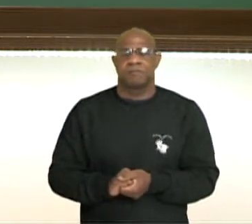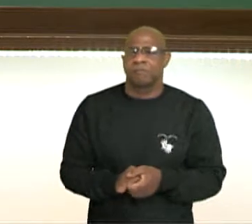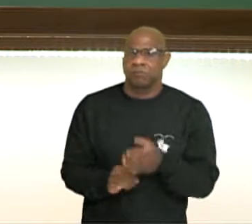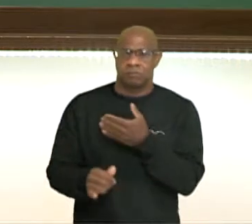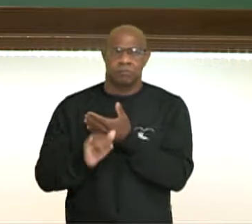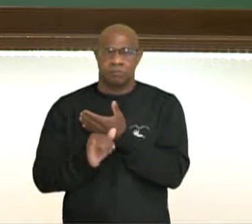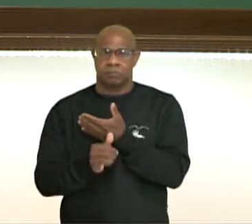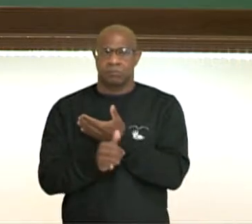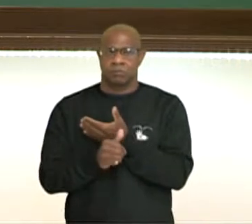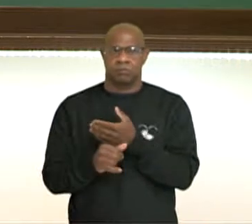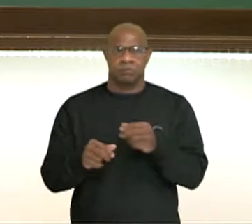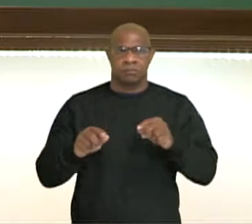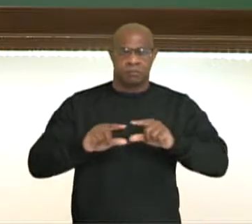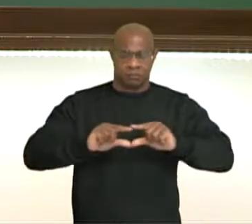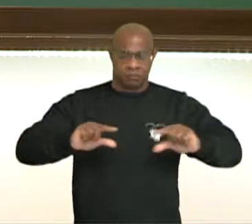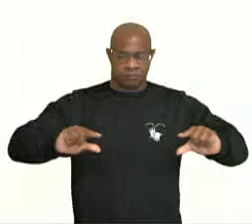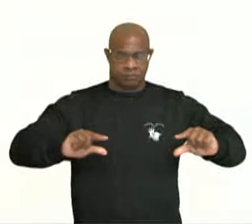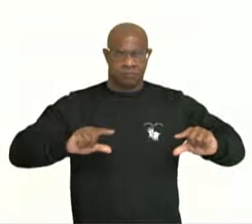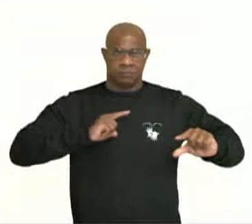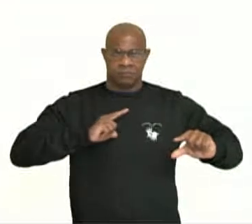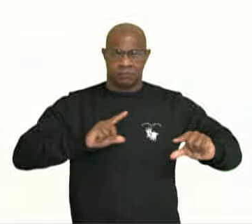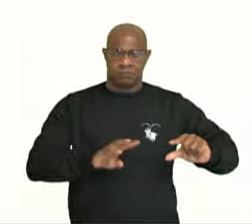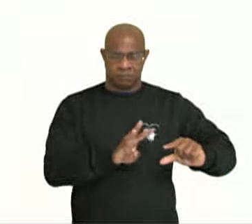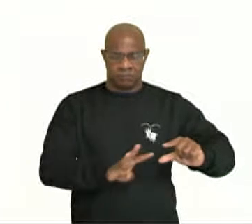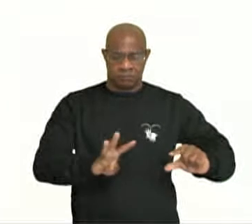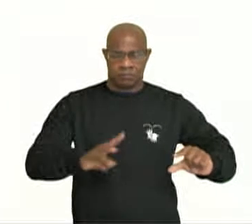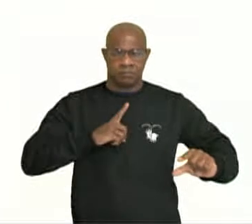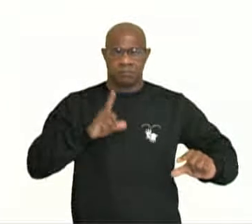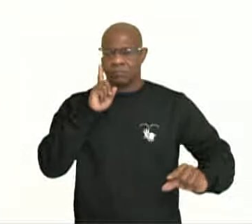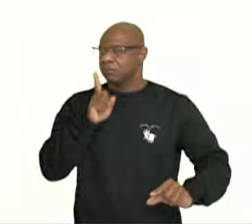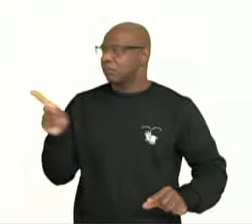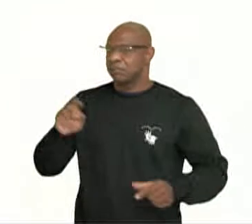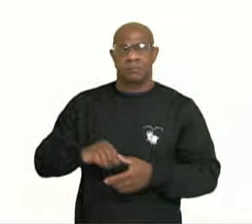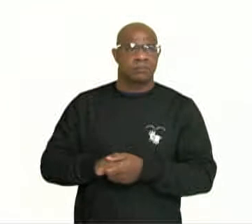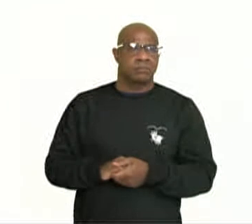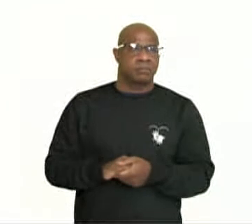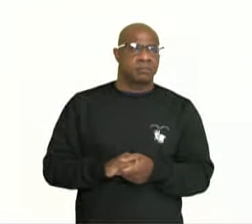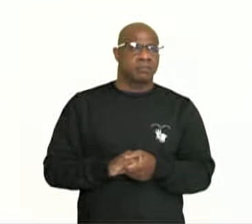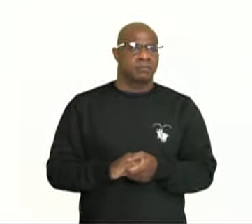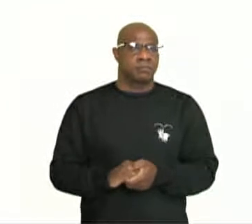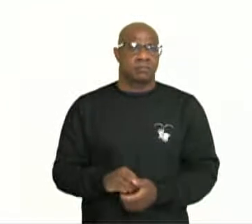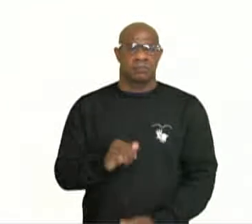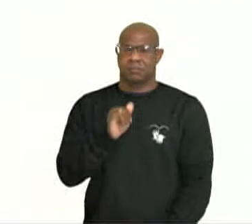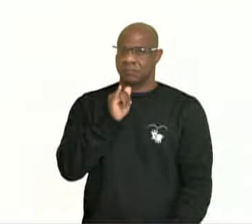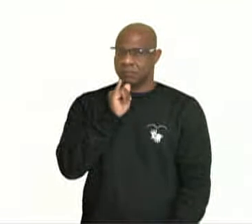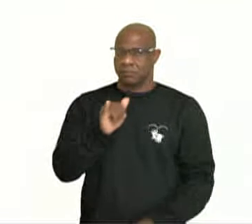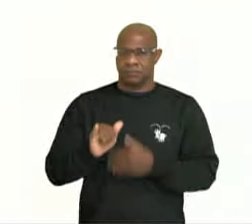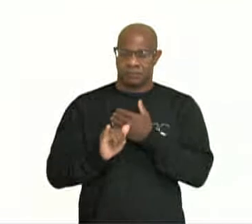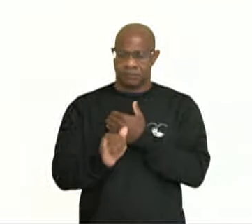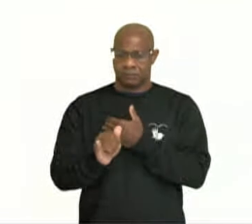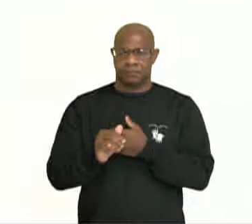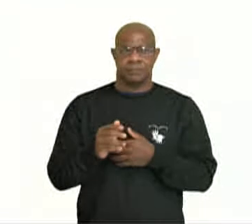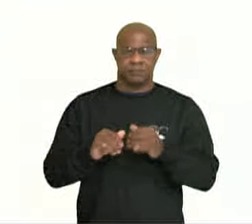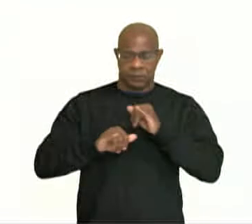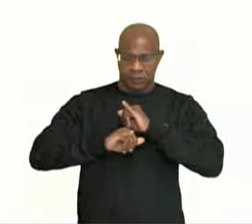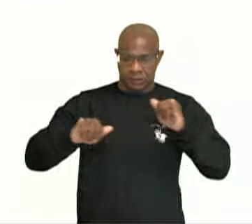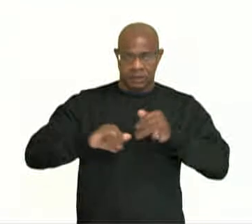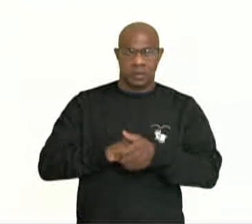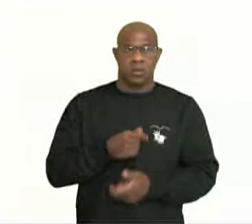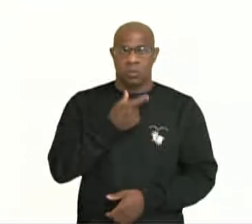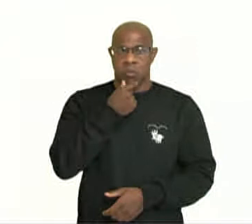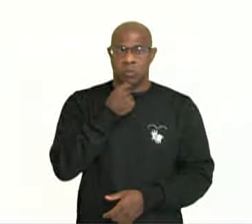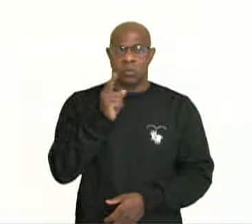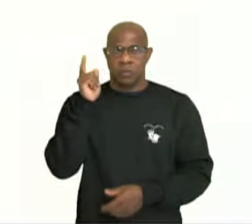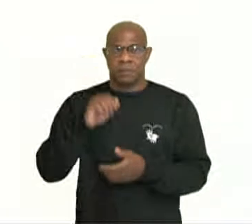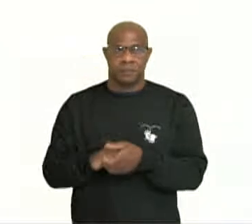está no site Educação UOL e é o recado ao Sr. 903. Olha esse trechinho. Vizinho,